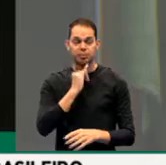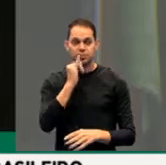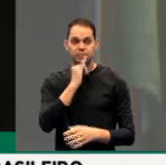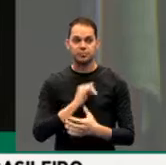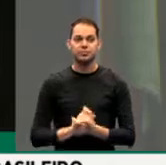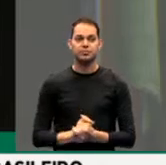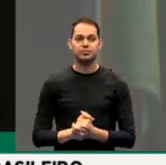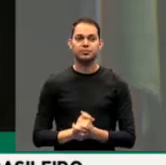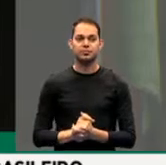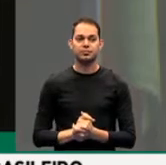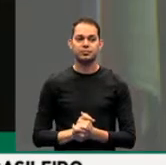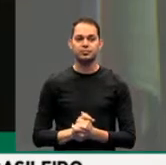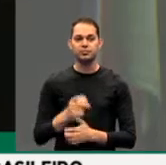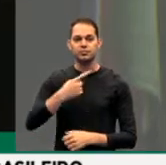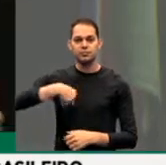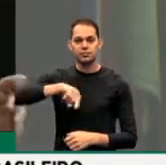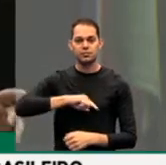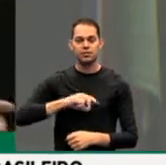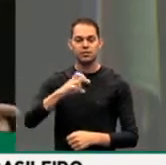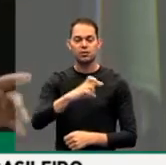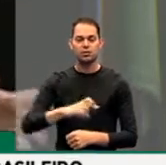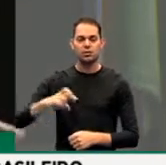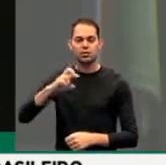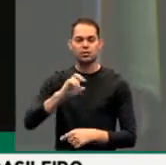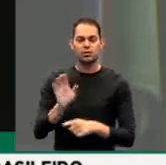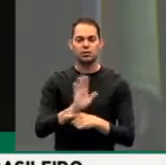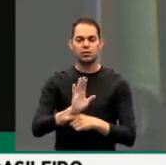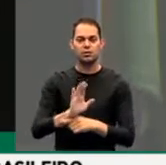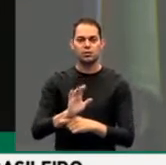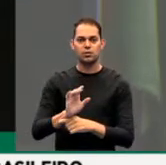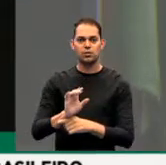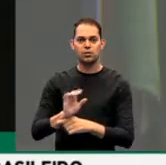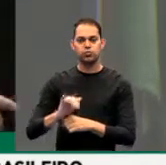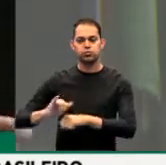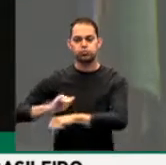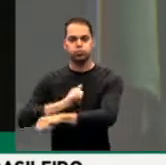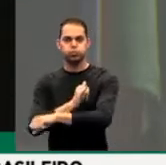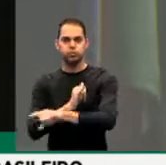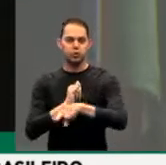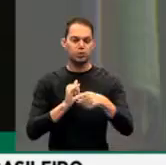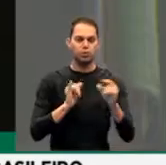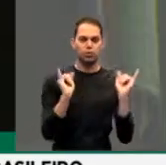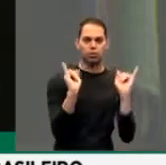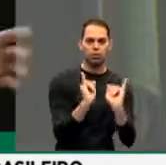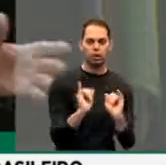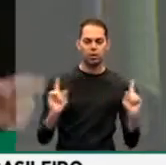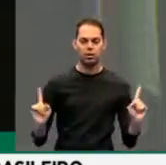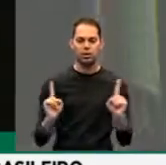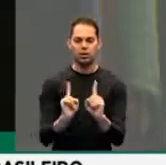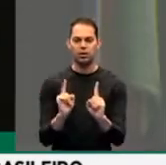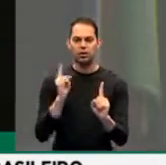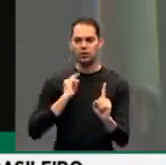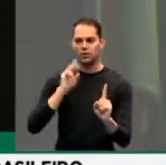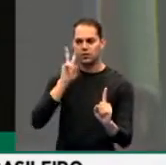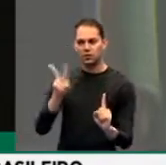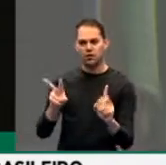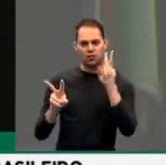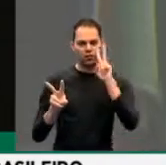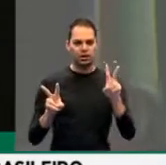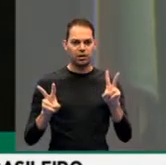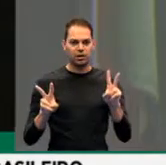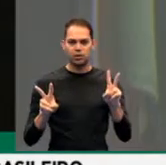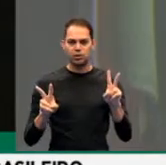gente observa aquele seriado do gordo e o magro, é impensável você ver só o gordo ou só o magro